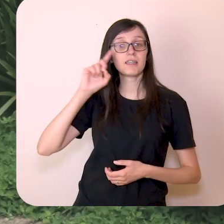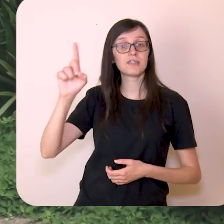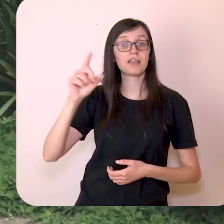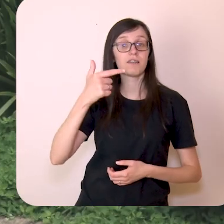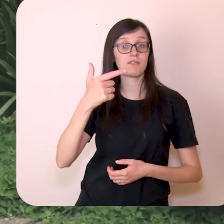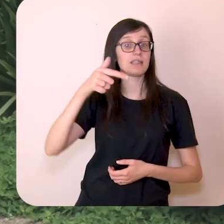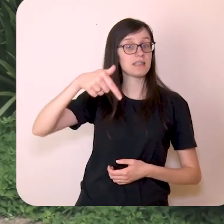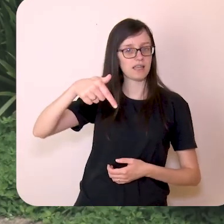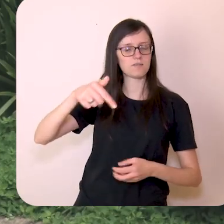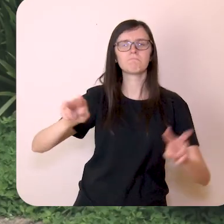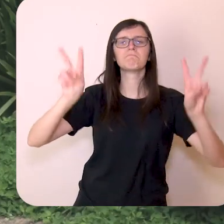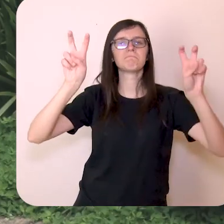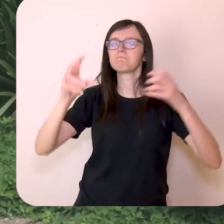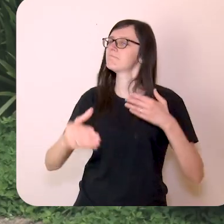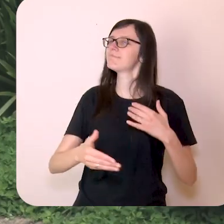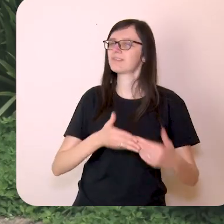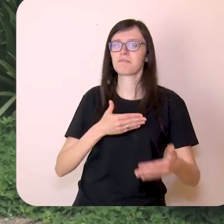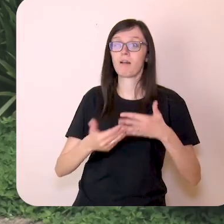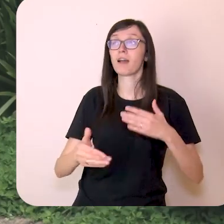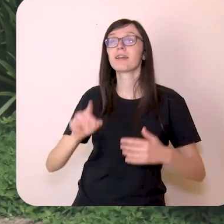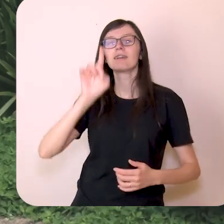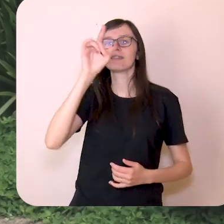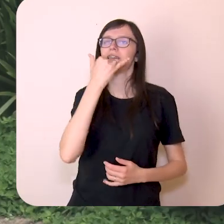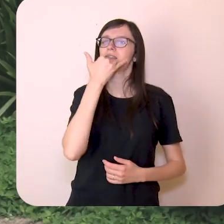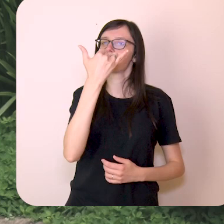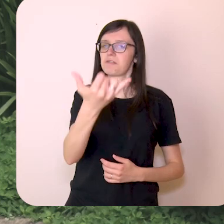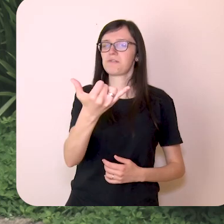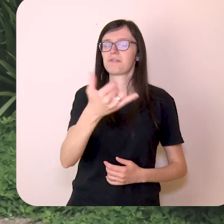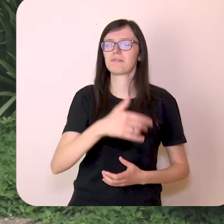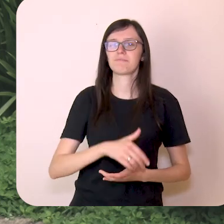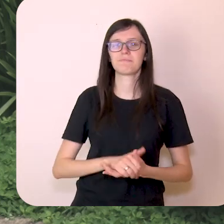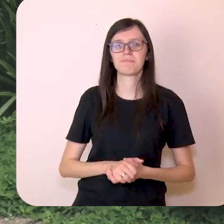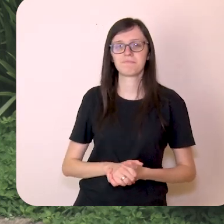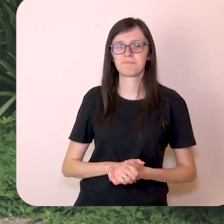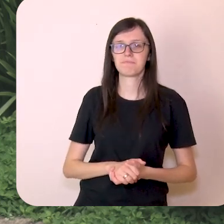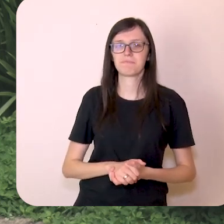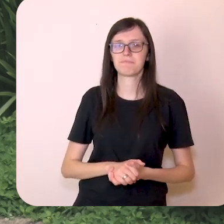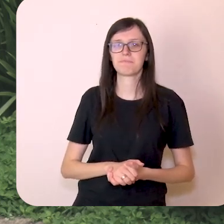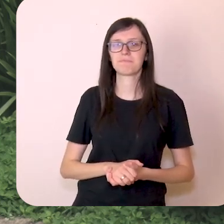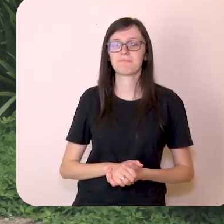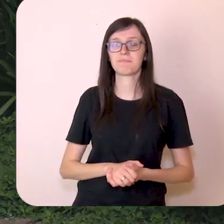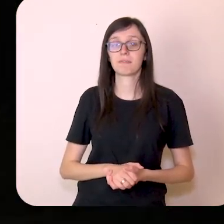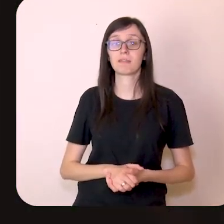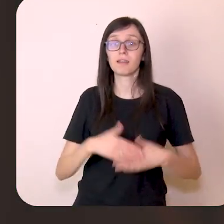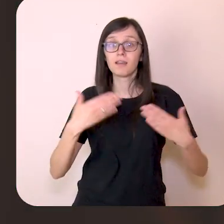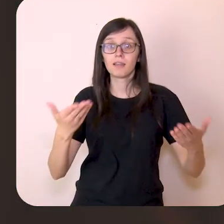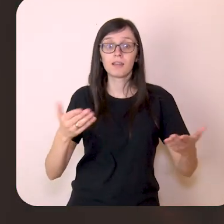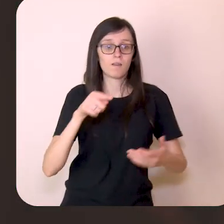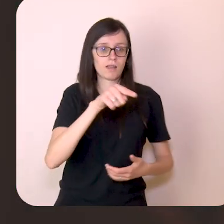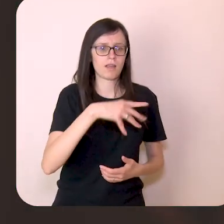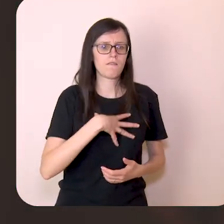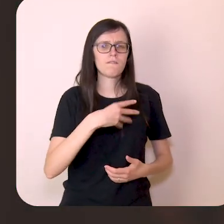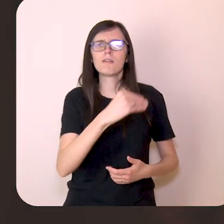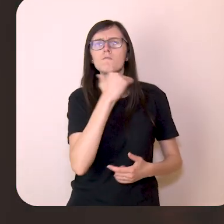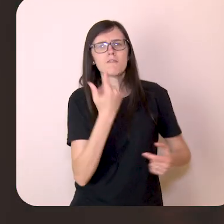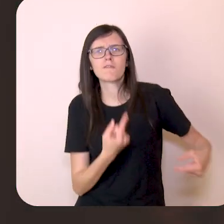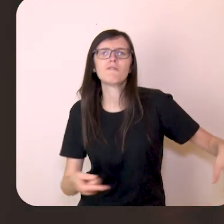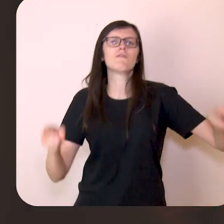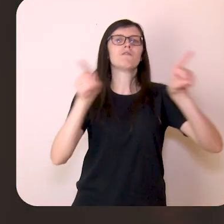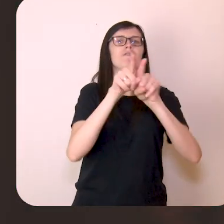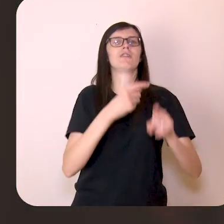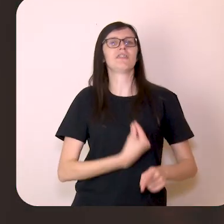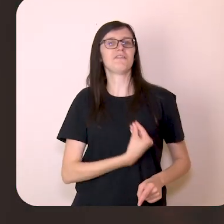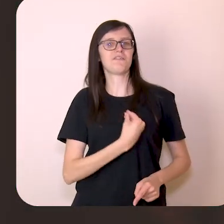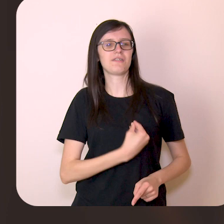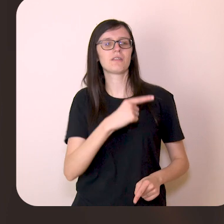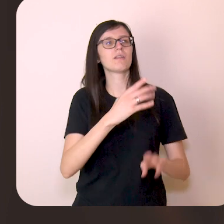Dia 27 Não importa, Deus perdoa Pois este meu filho estava morto e